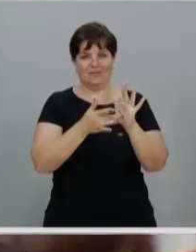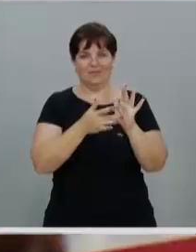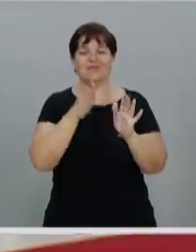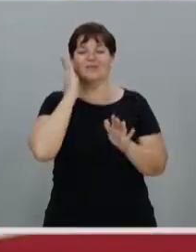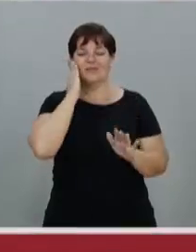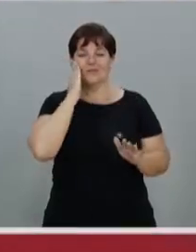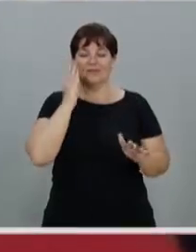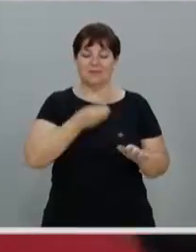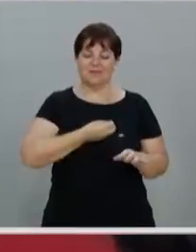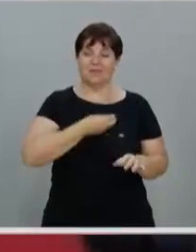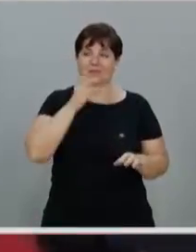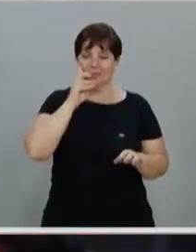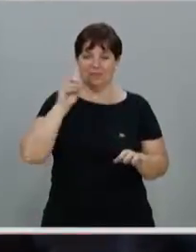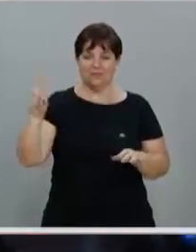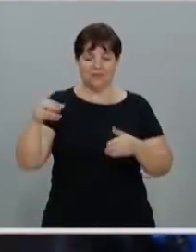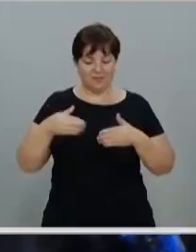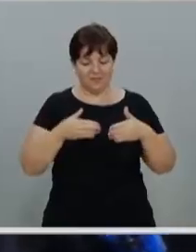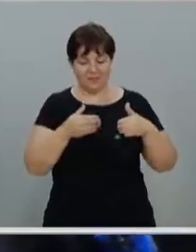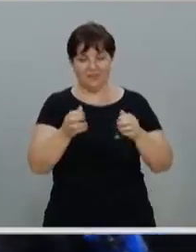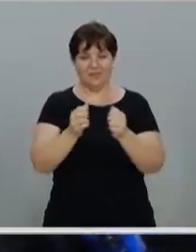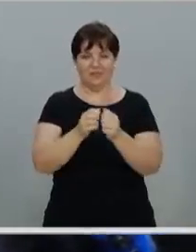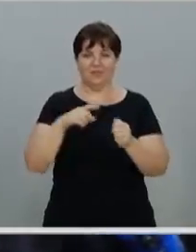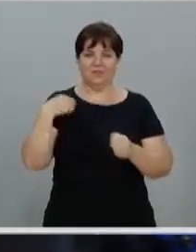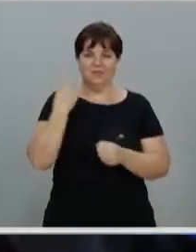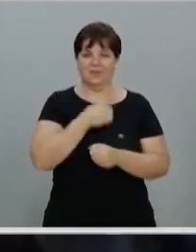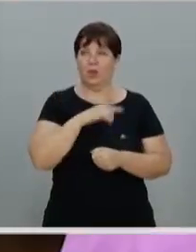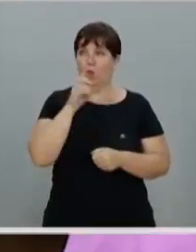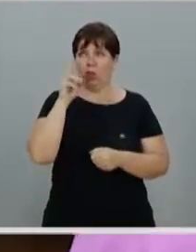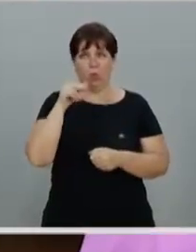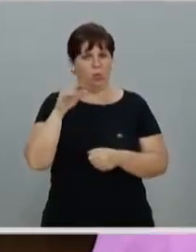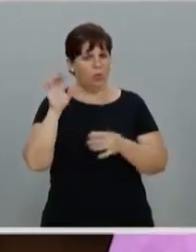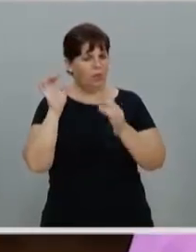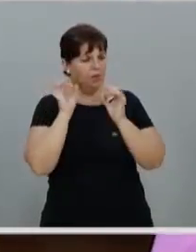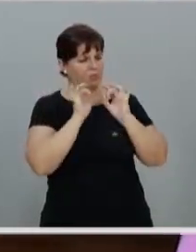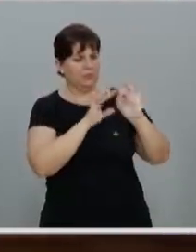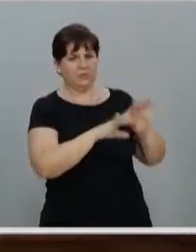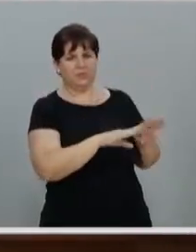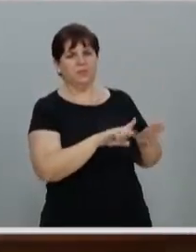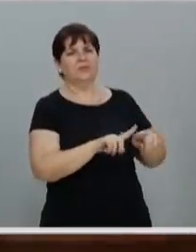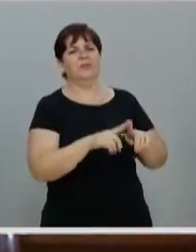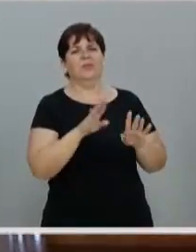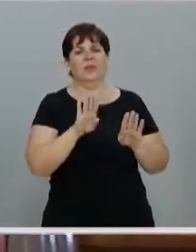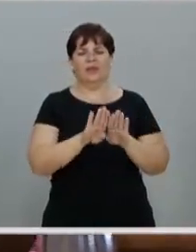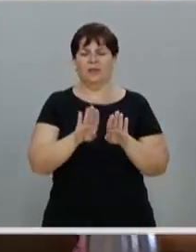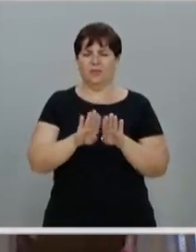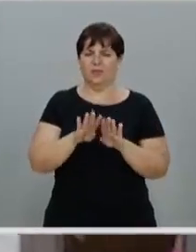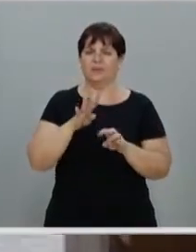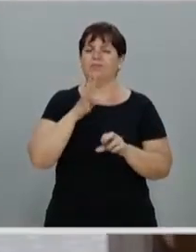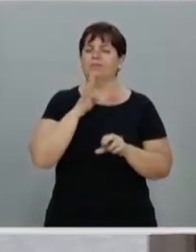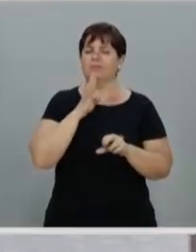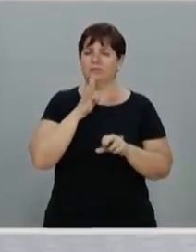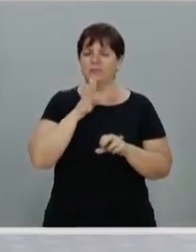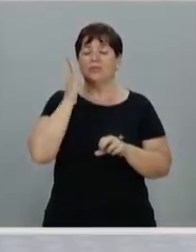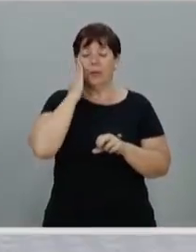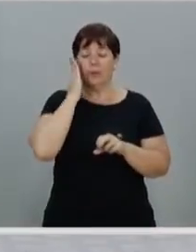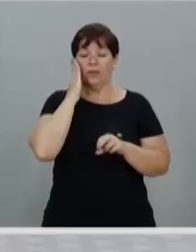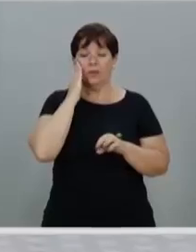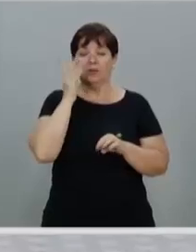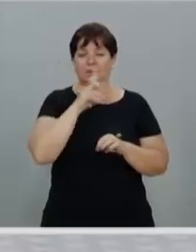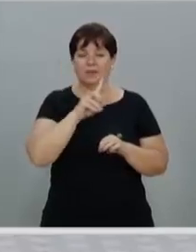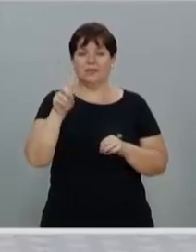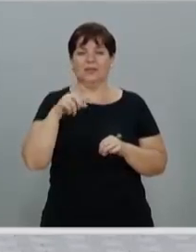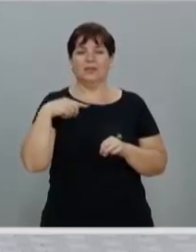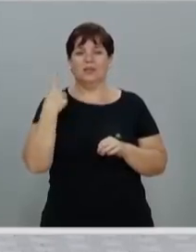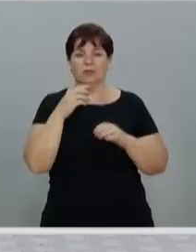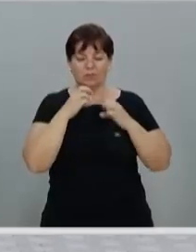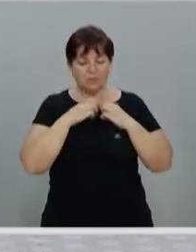Deus. Que caminha com a gente. Não nos deixe sozinho. Mas também reconhecendo a presença de um Deus. Que nos envia e pede que a